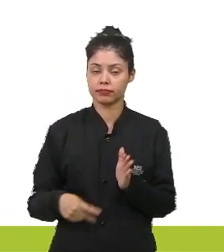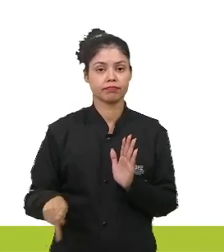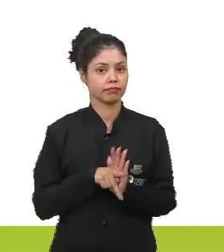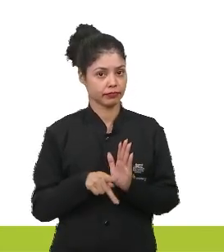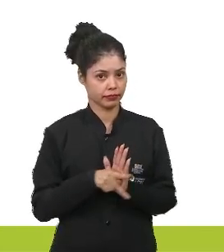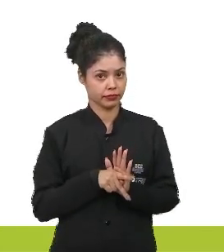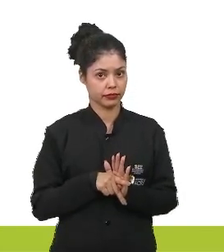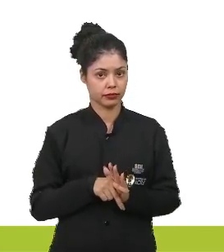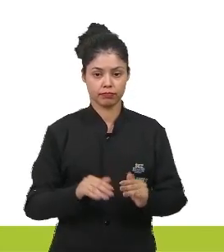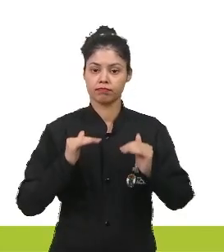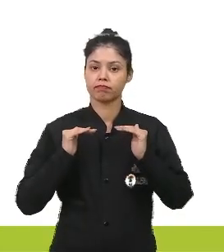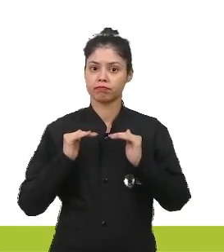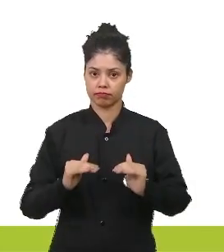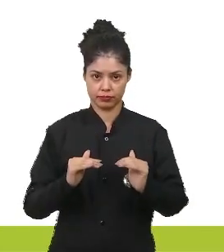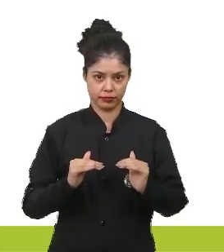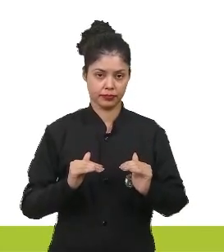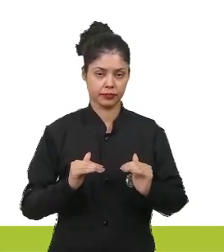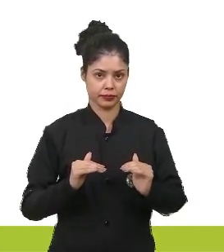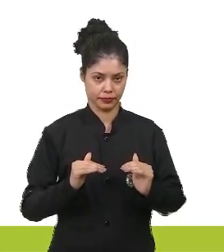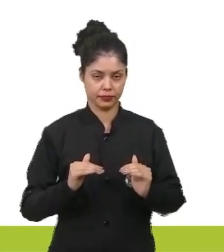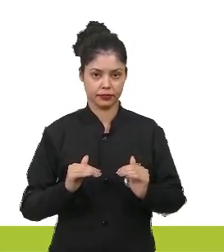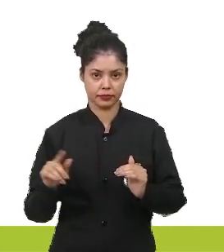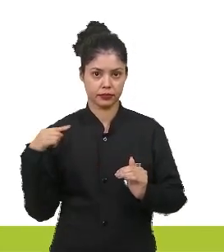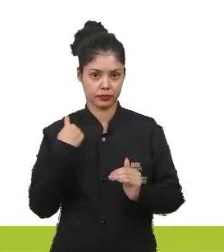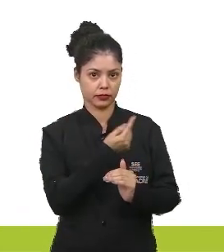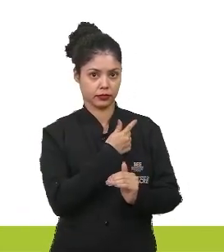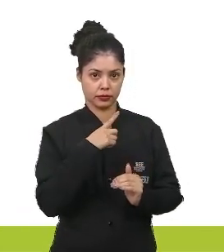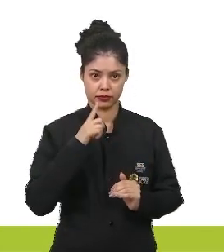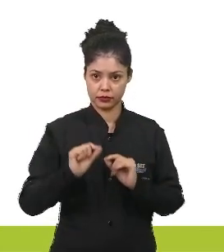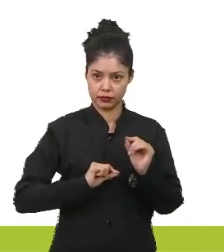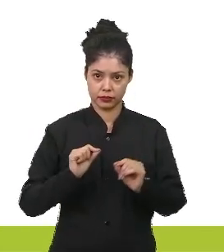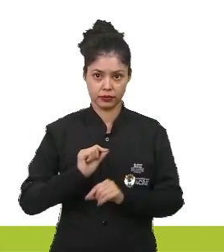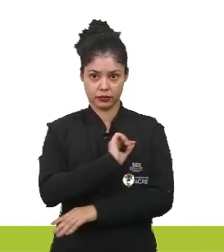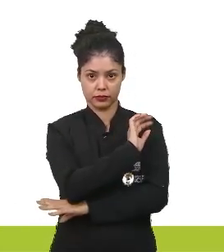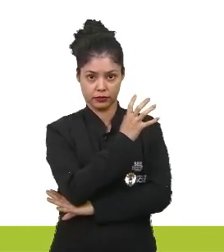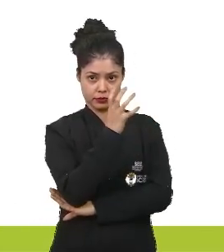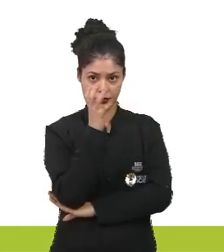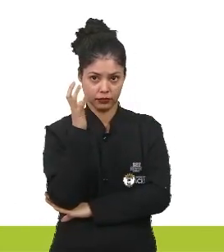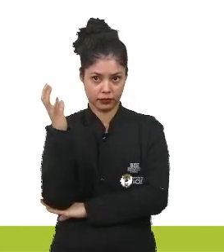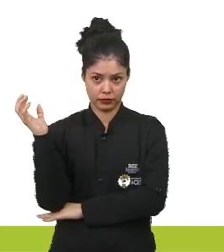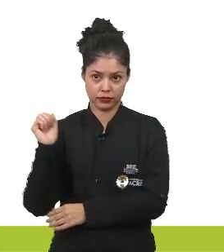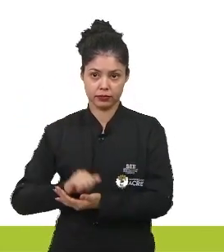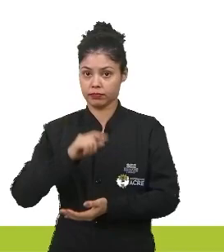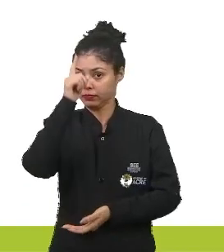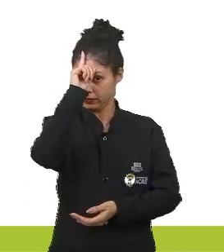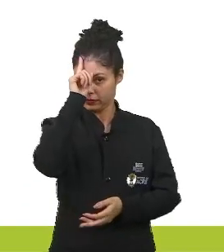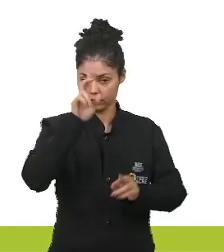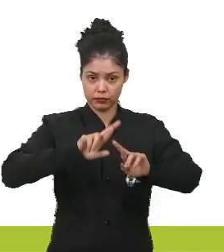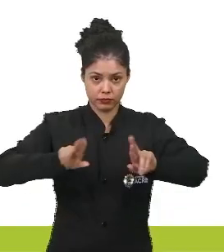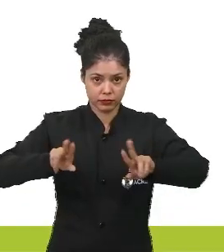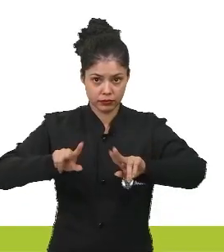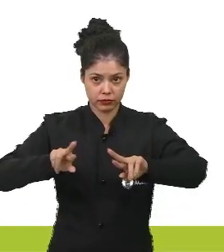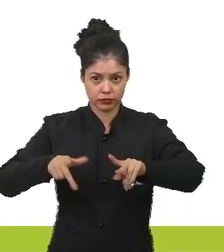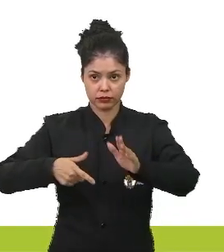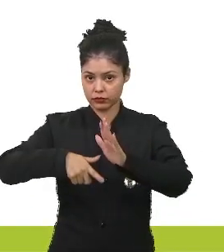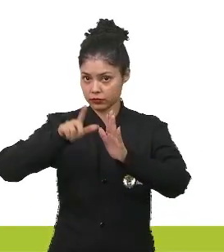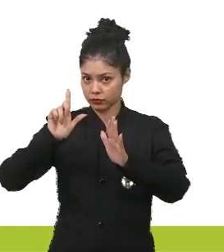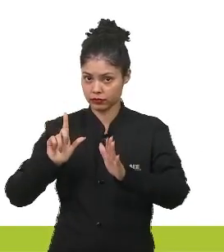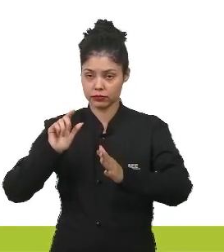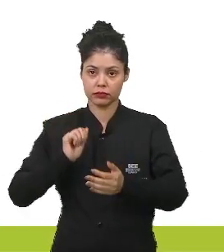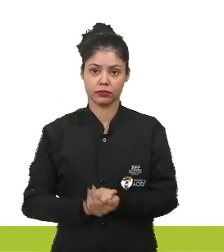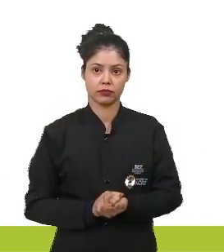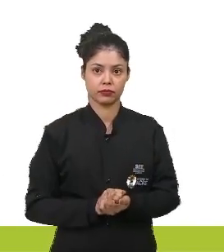se estabilizam. Nós temos aqui árvores adultas, grandes, diferentes das anteriores.